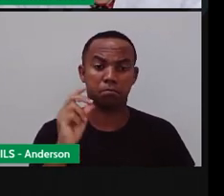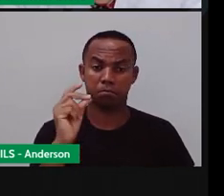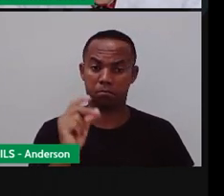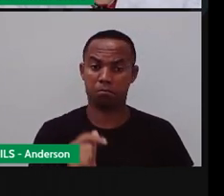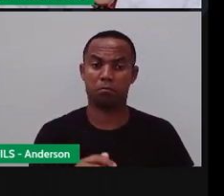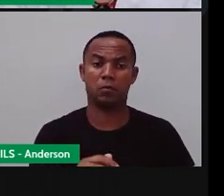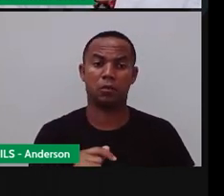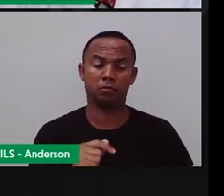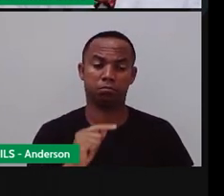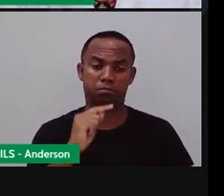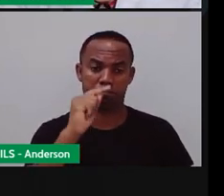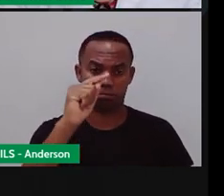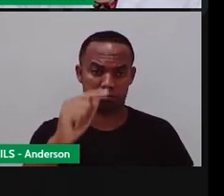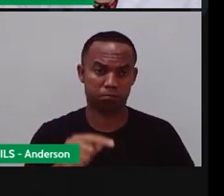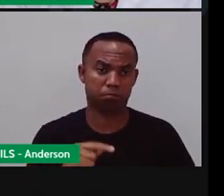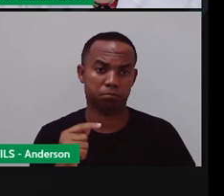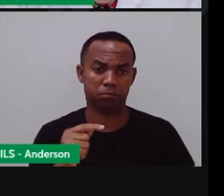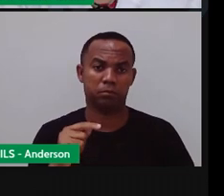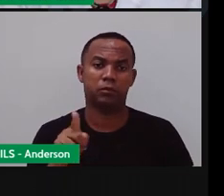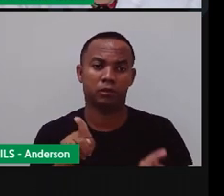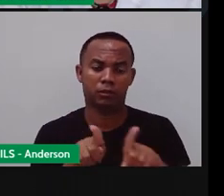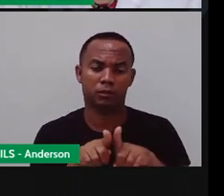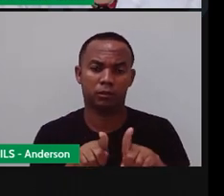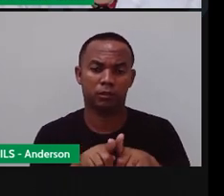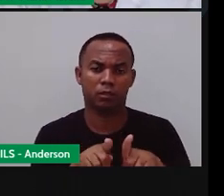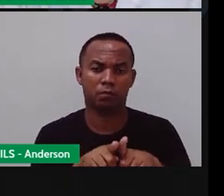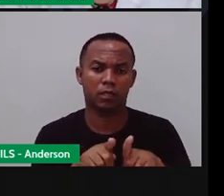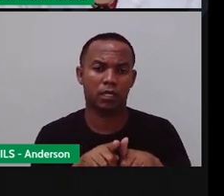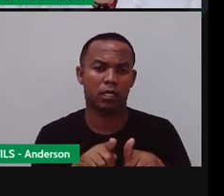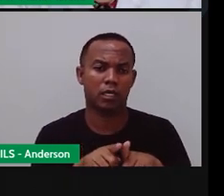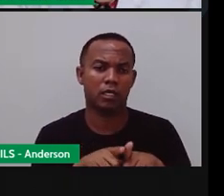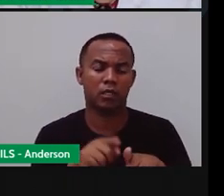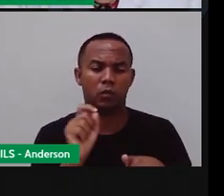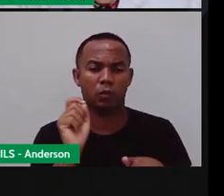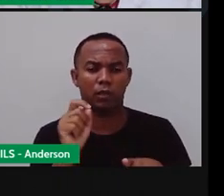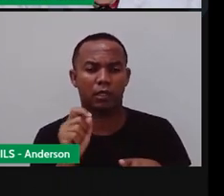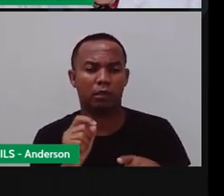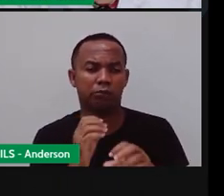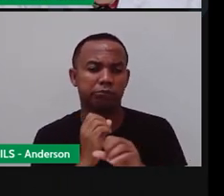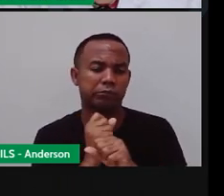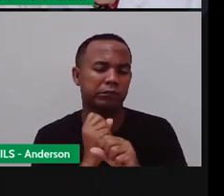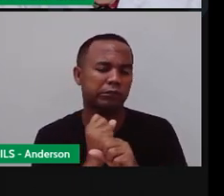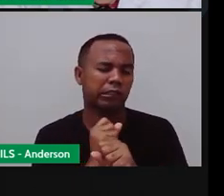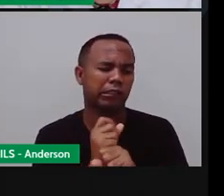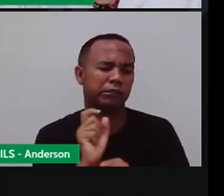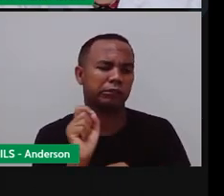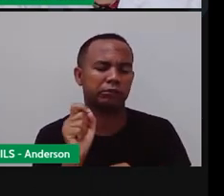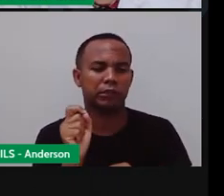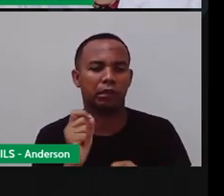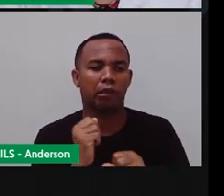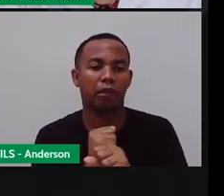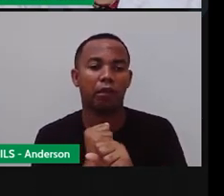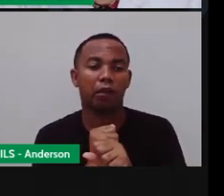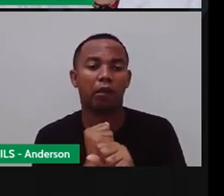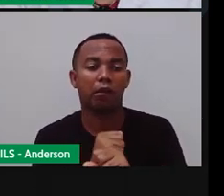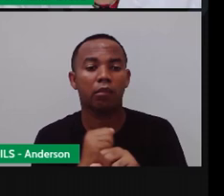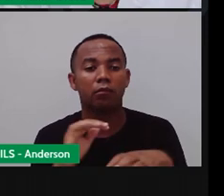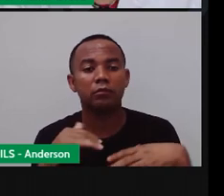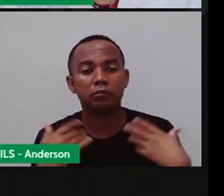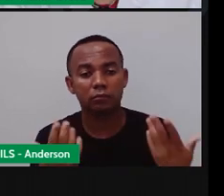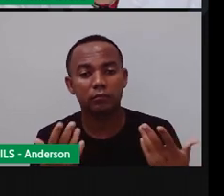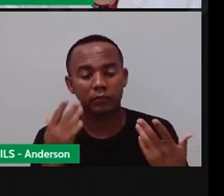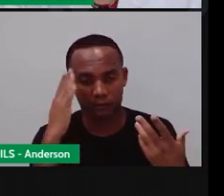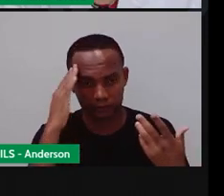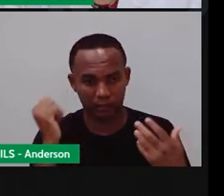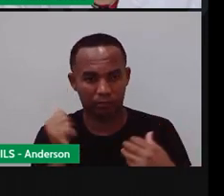são as 6 horas e é justamente né? Essa contagem que determina o quê? Os anos então a gente